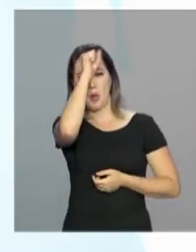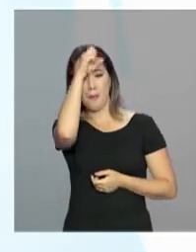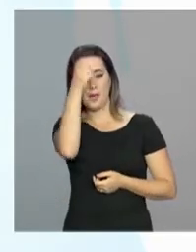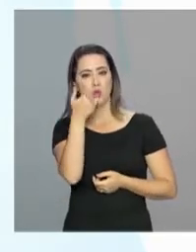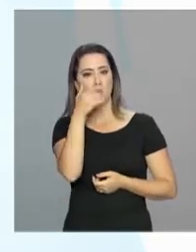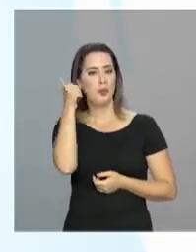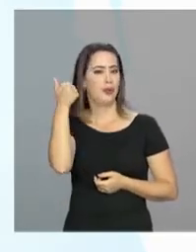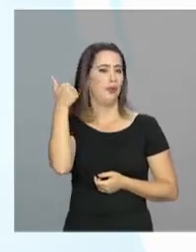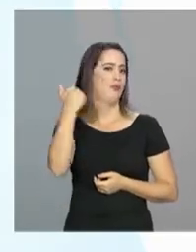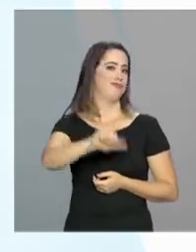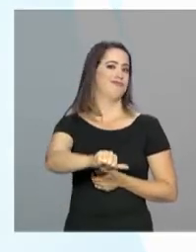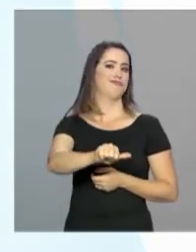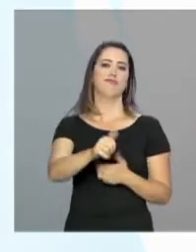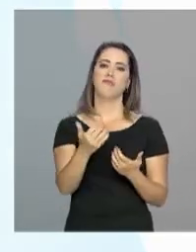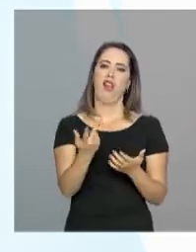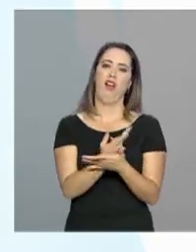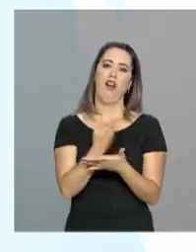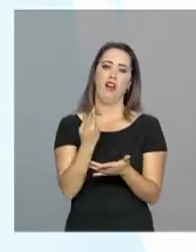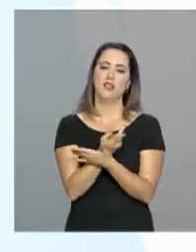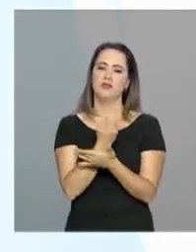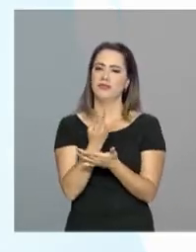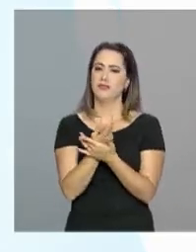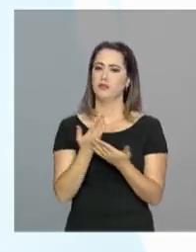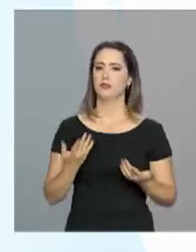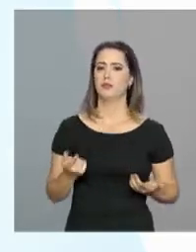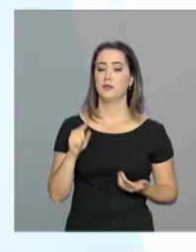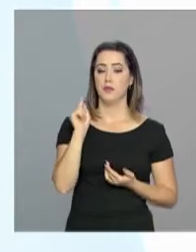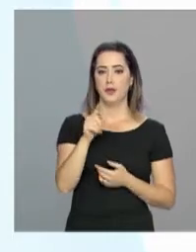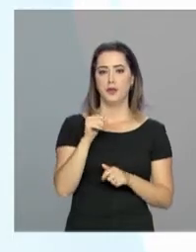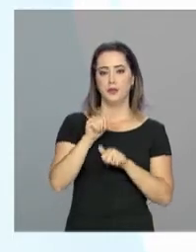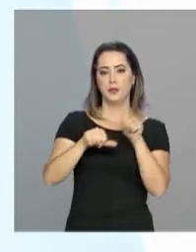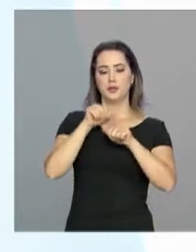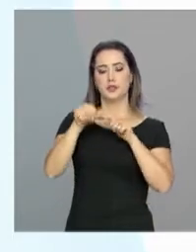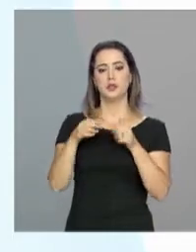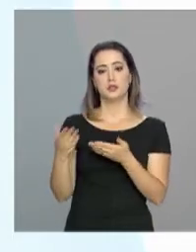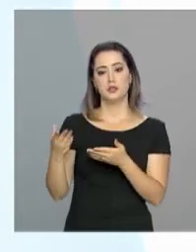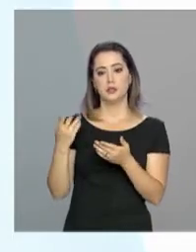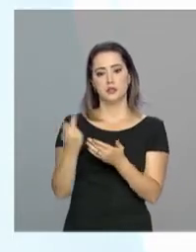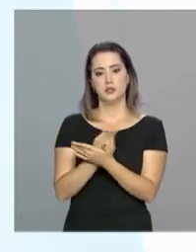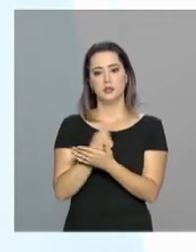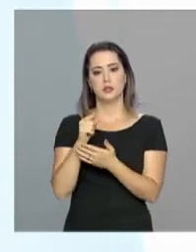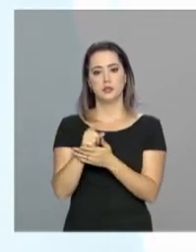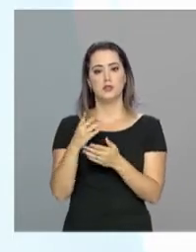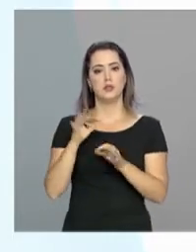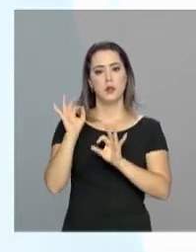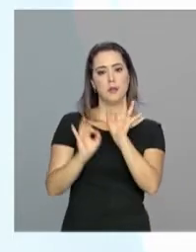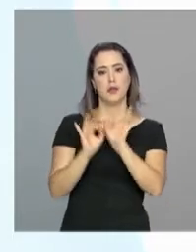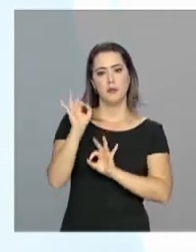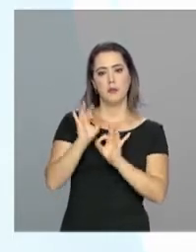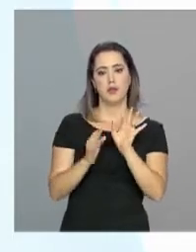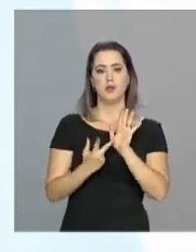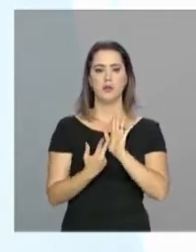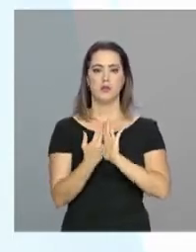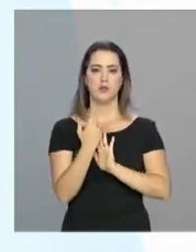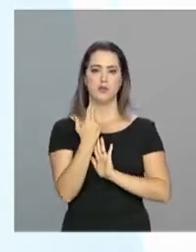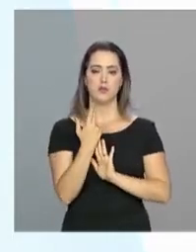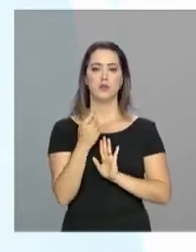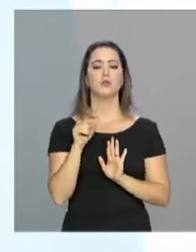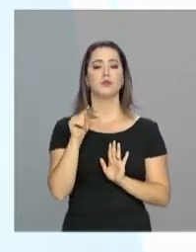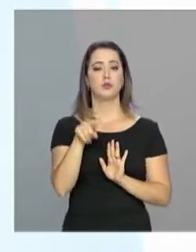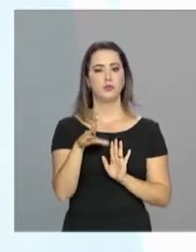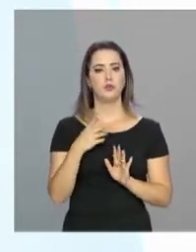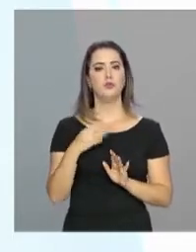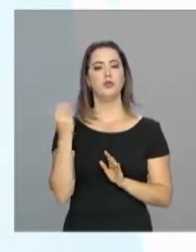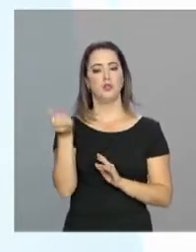desde criança. E isso é uma mudança que veio com o tratar, o preparo para a cirurgia. Quero poder